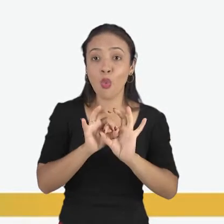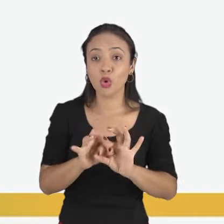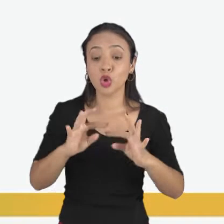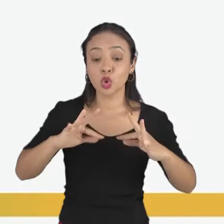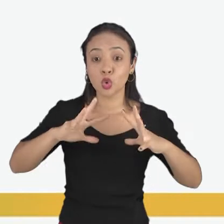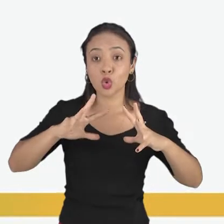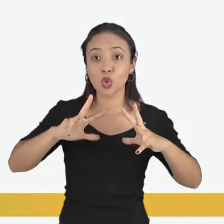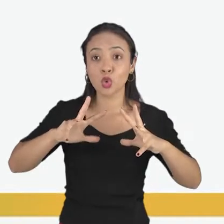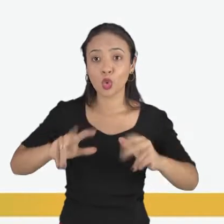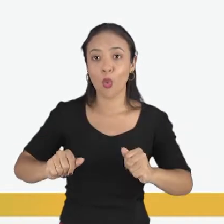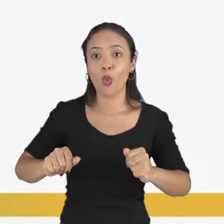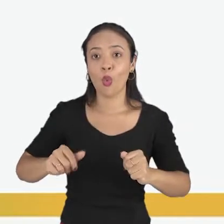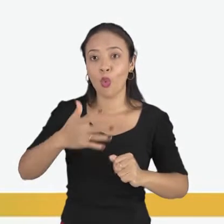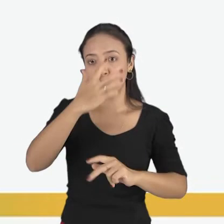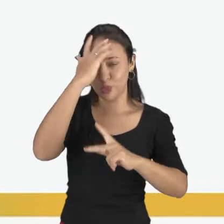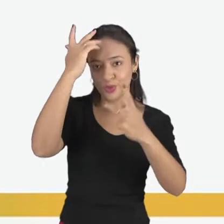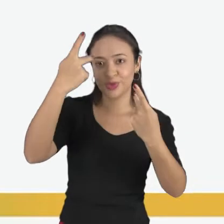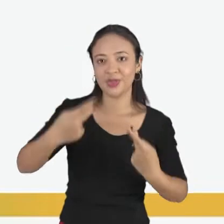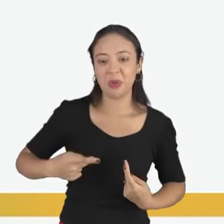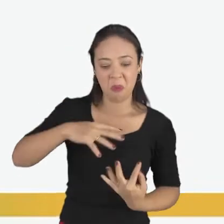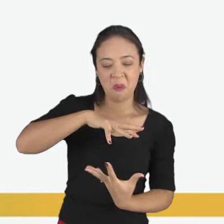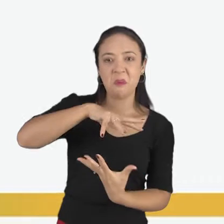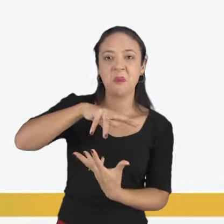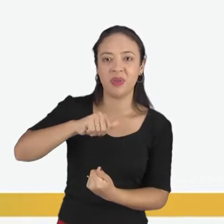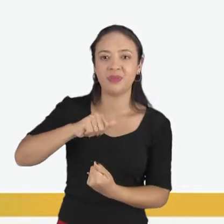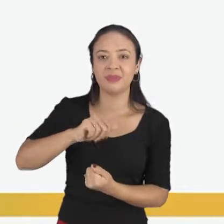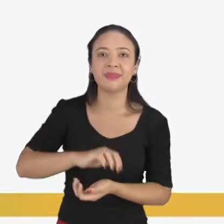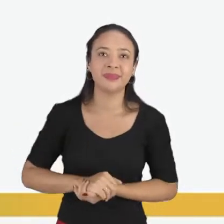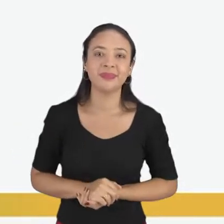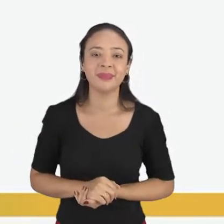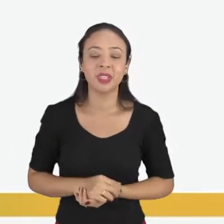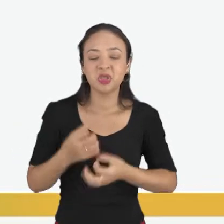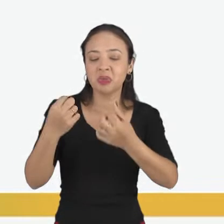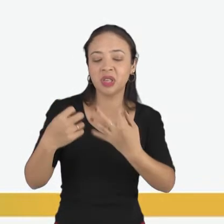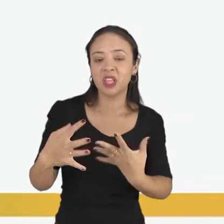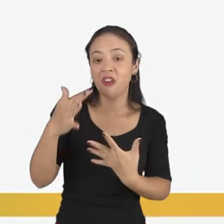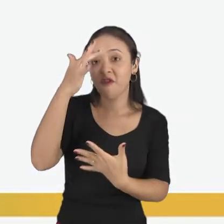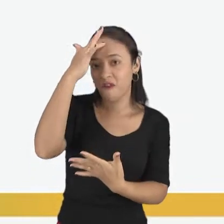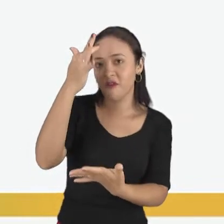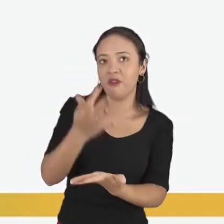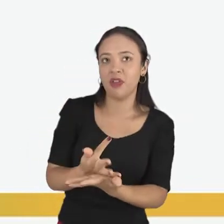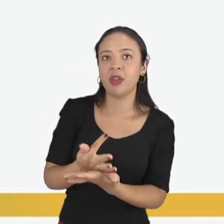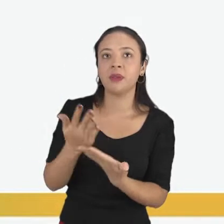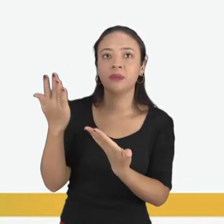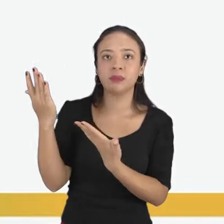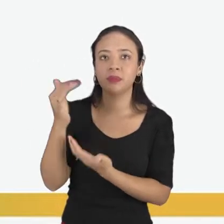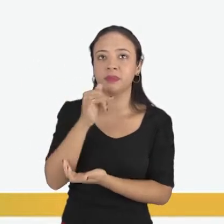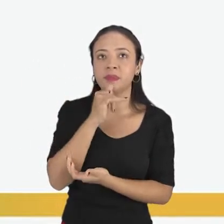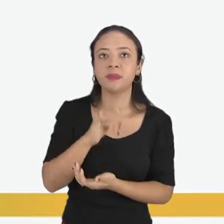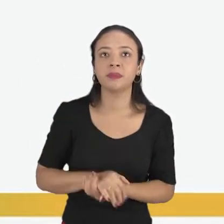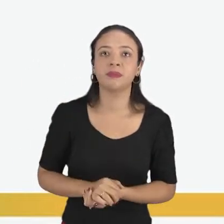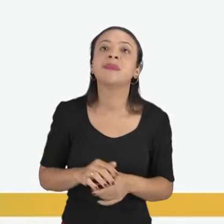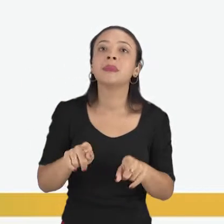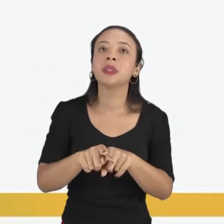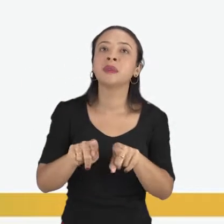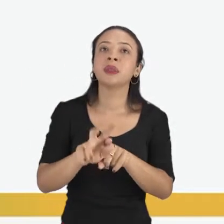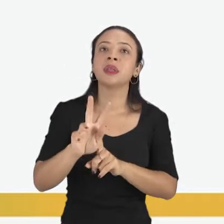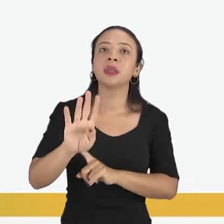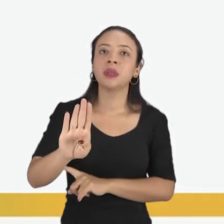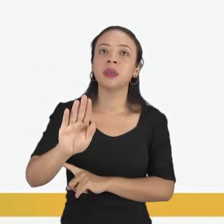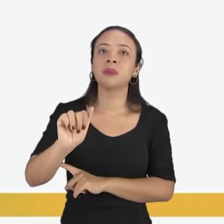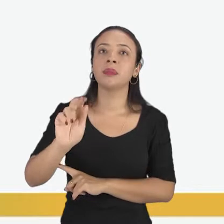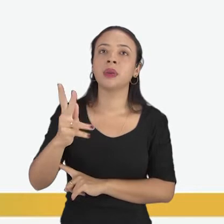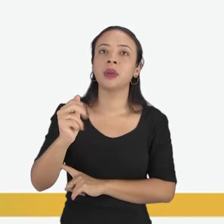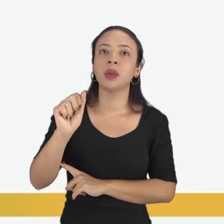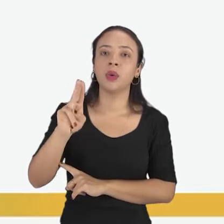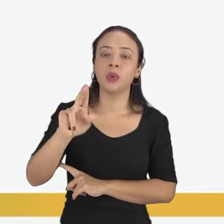humanidade. É uma ênfase, apenas uma ideia do que é a fé barrai. E aí você tem barra o lá, o profeta.